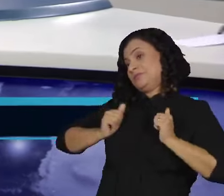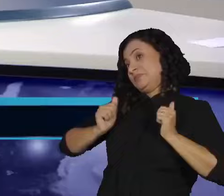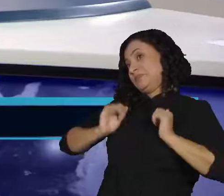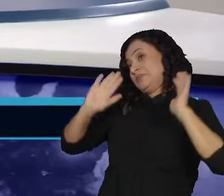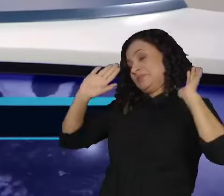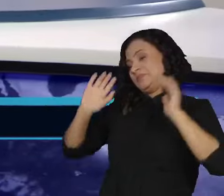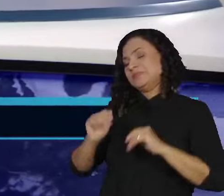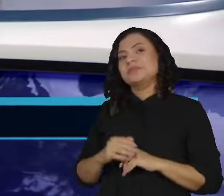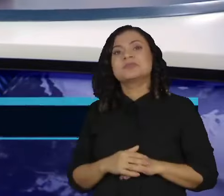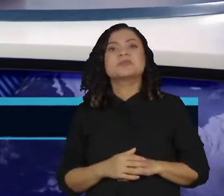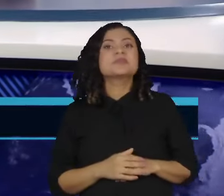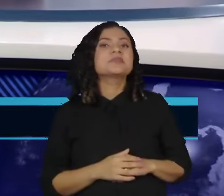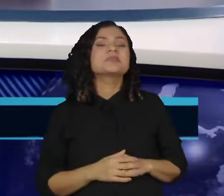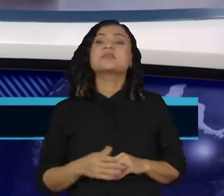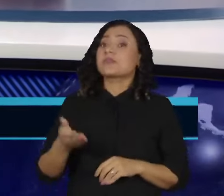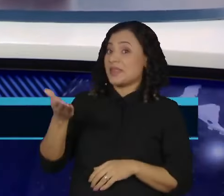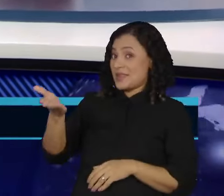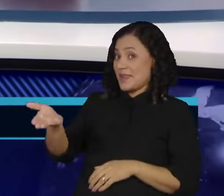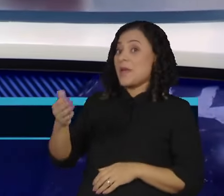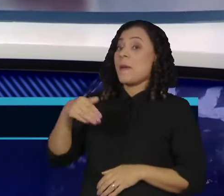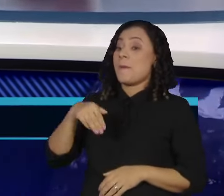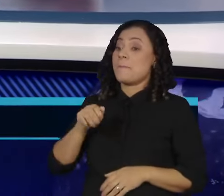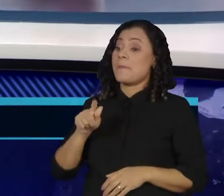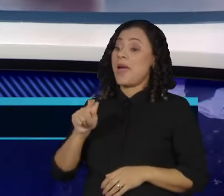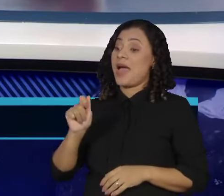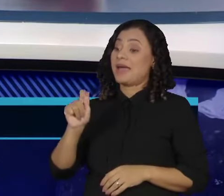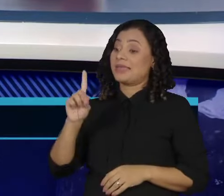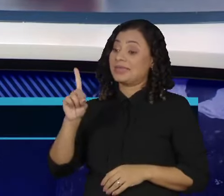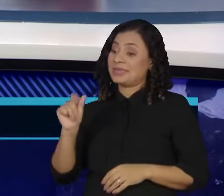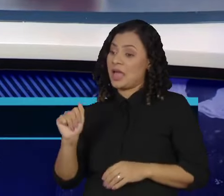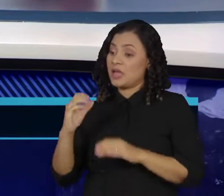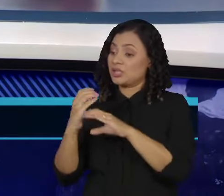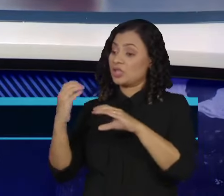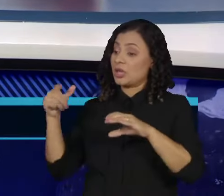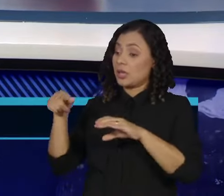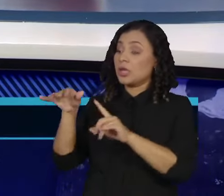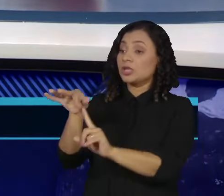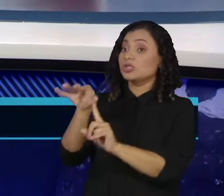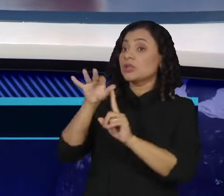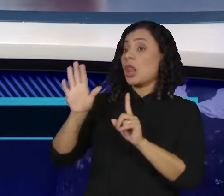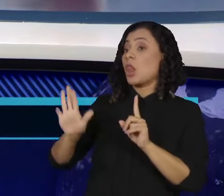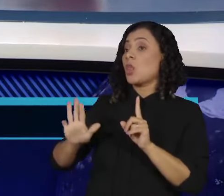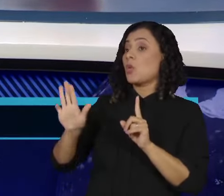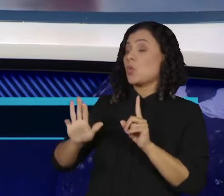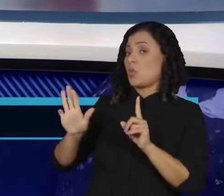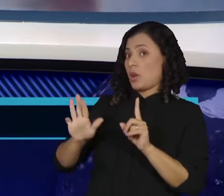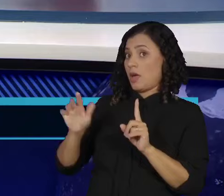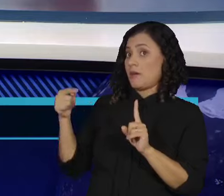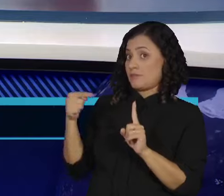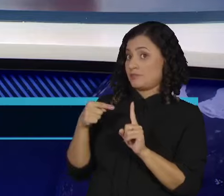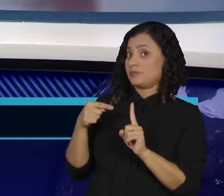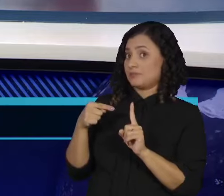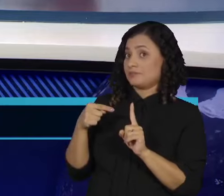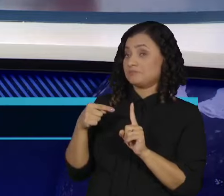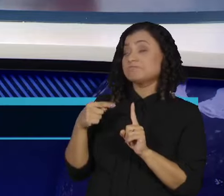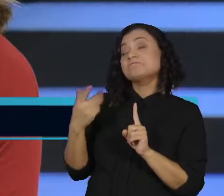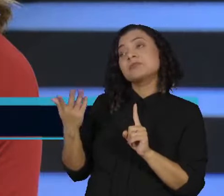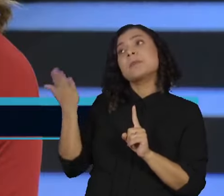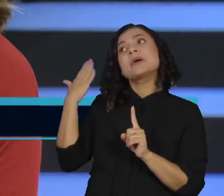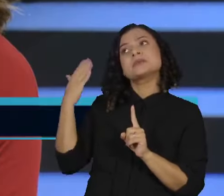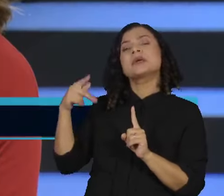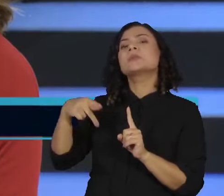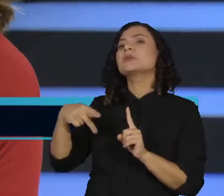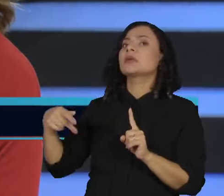Bom, vale lembrar que a Magda Chambriar, essa engenheira, ela foi indicada por Lula para o comando da estatal, foi presidente da